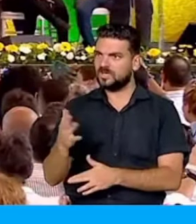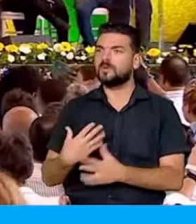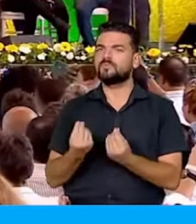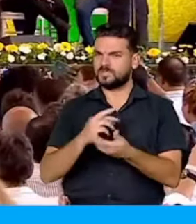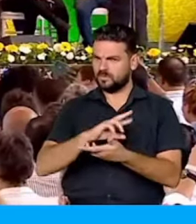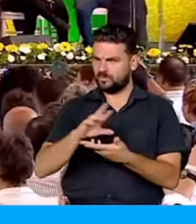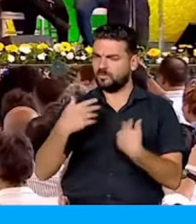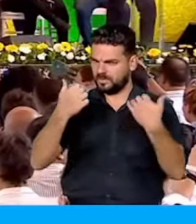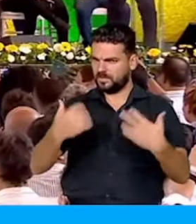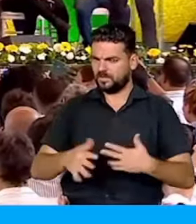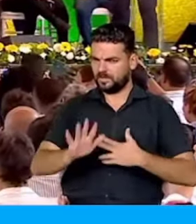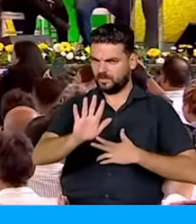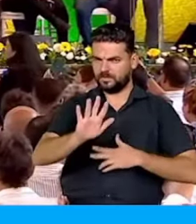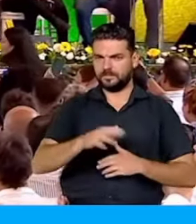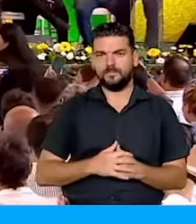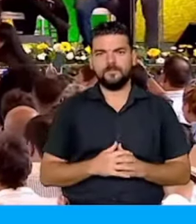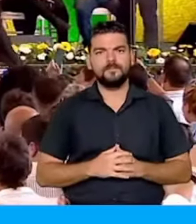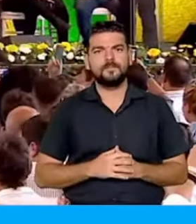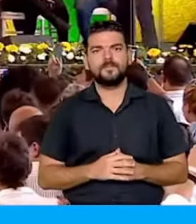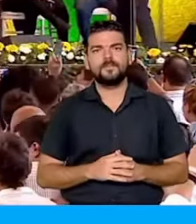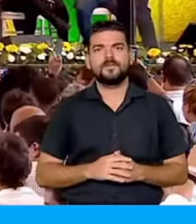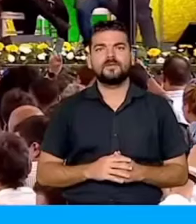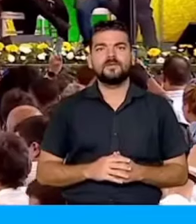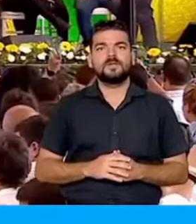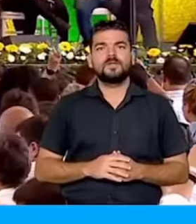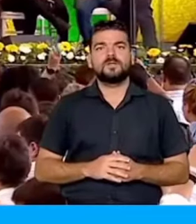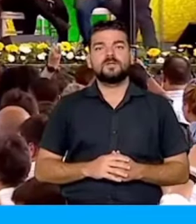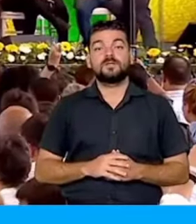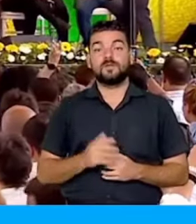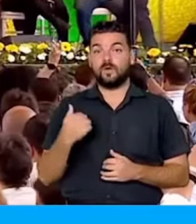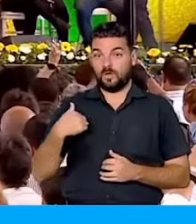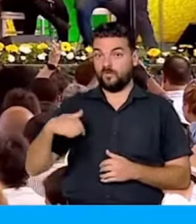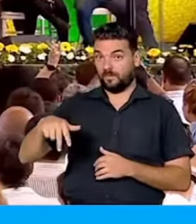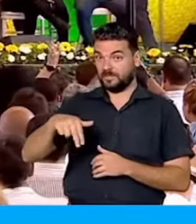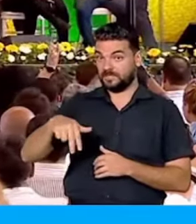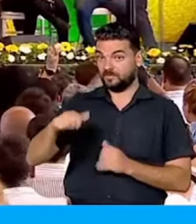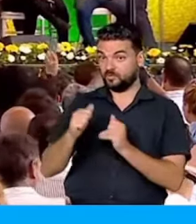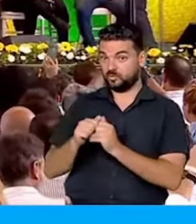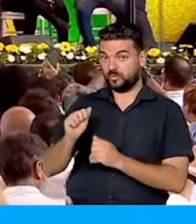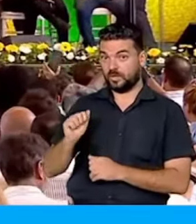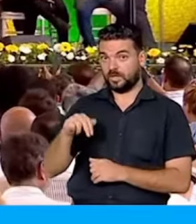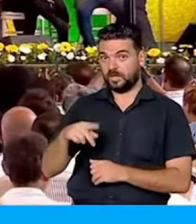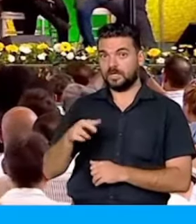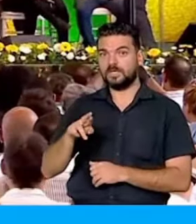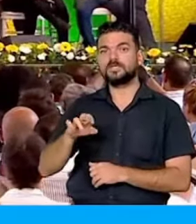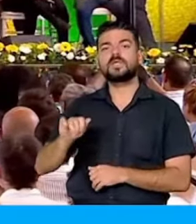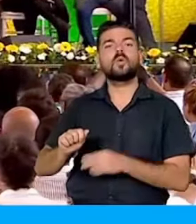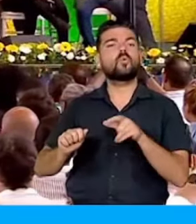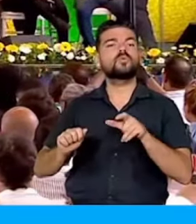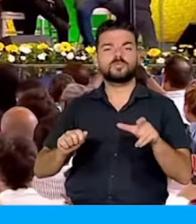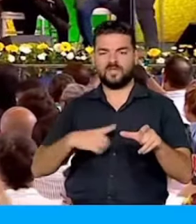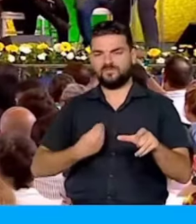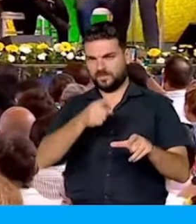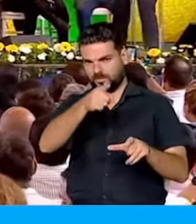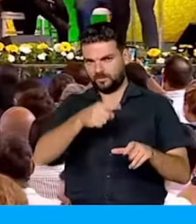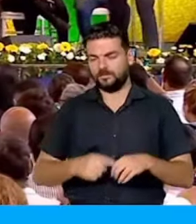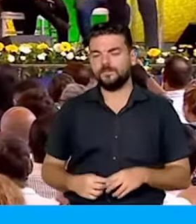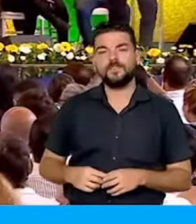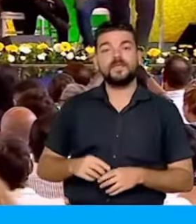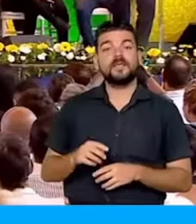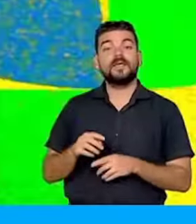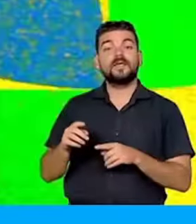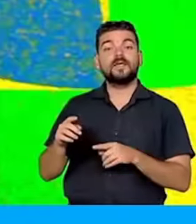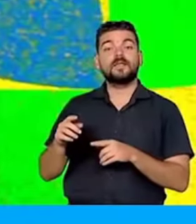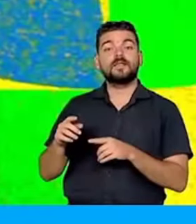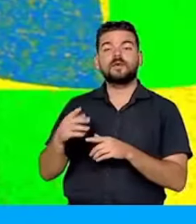um pouco mais disso. mas a gente estava agora com a dona Andréia, a dona Andréia está ali, que